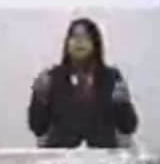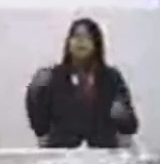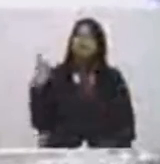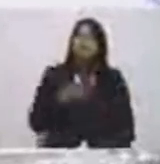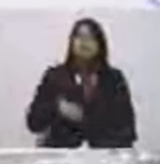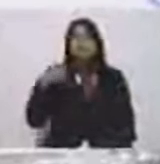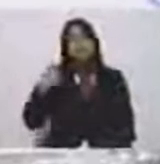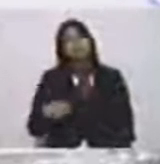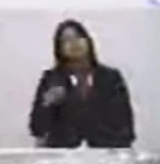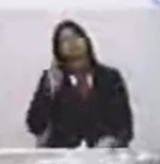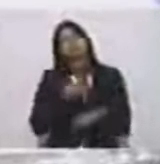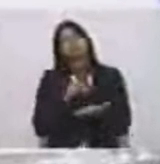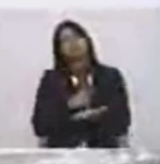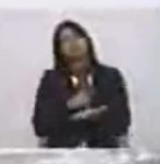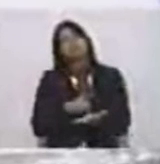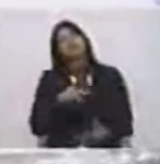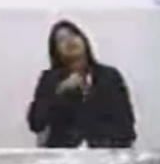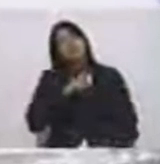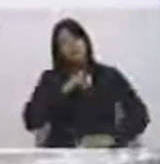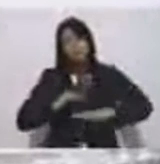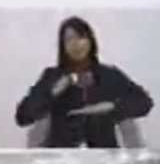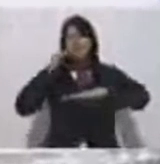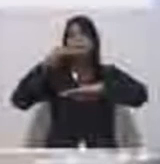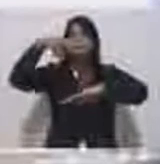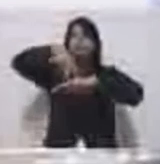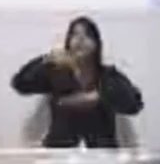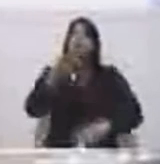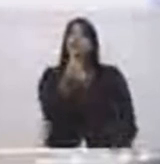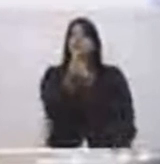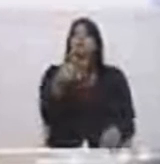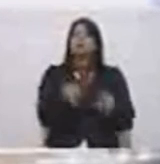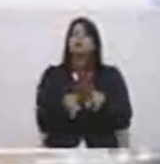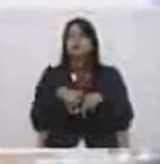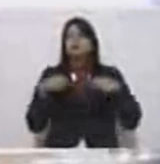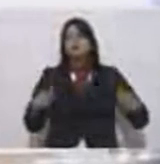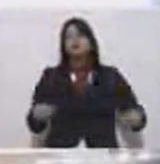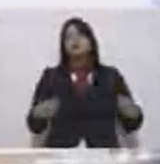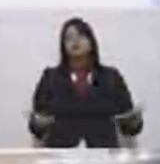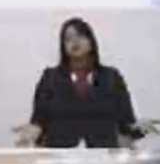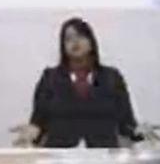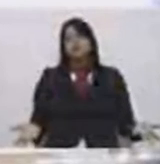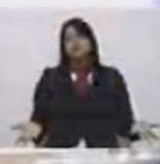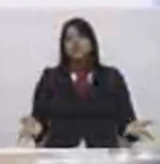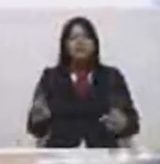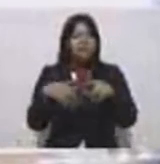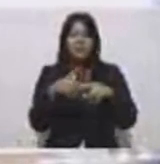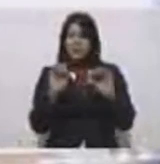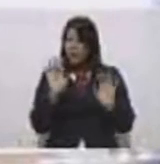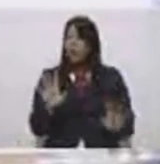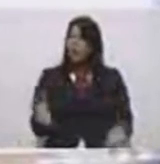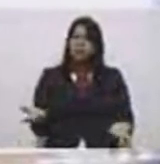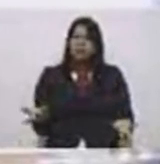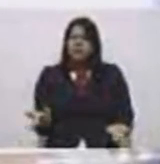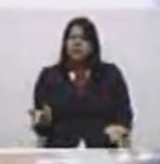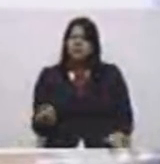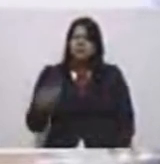credibilidade, é preciso ter palanque e é preciso ter dinheiro. Não adianta ter credibilidade e ter dinheiro